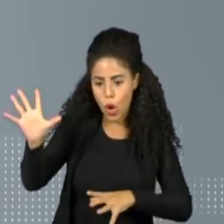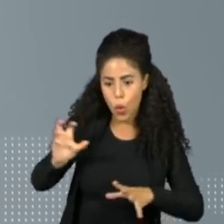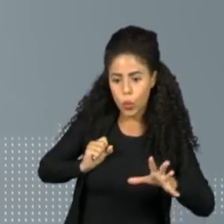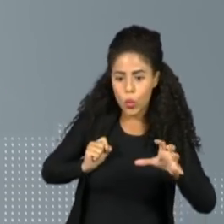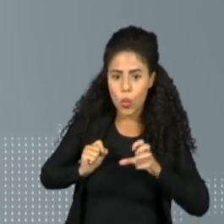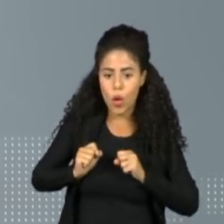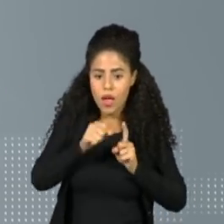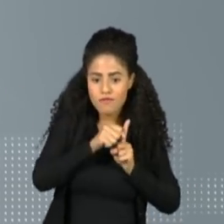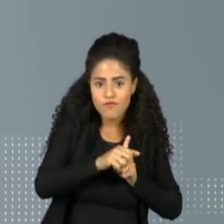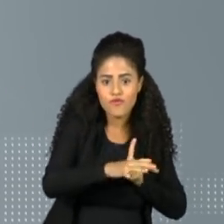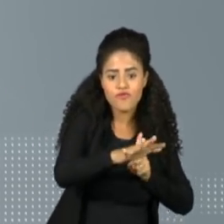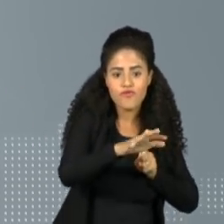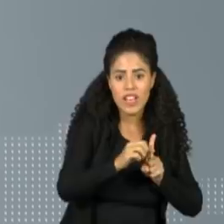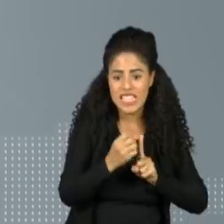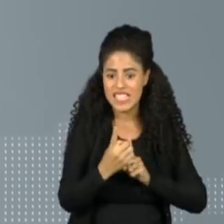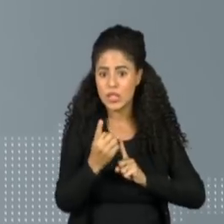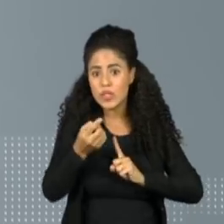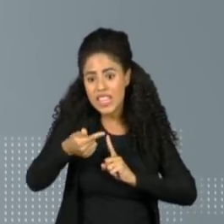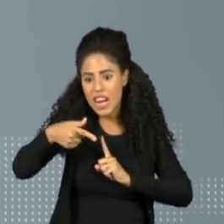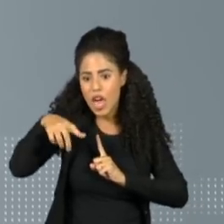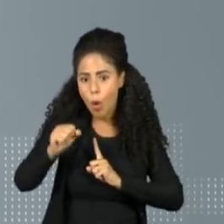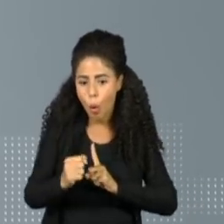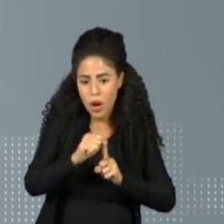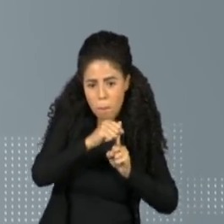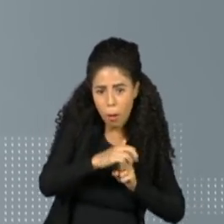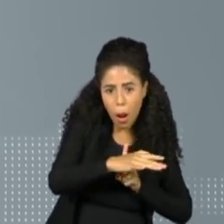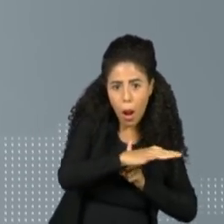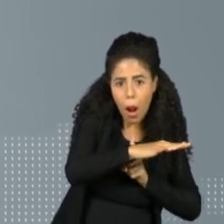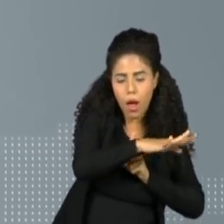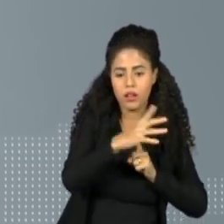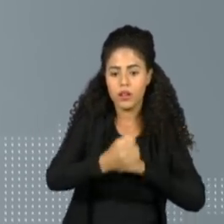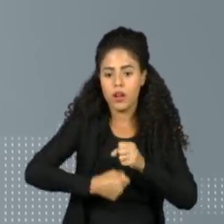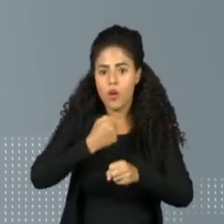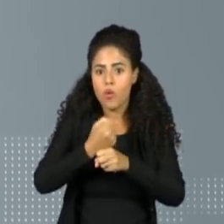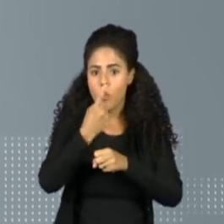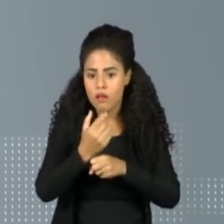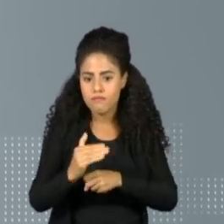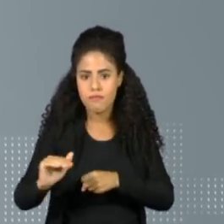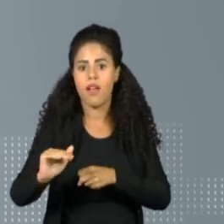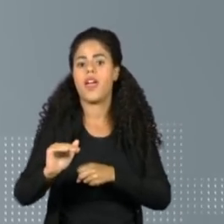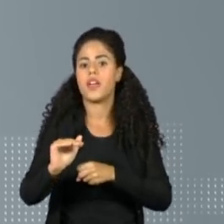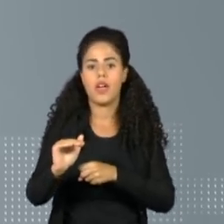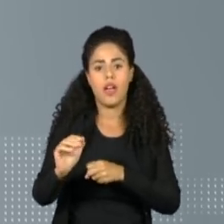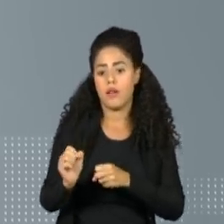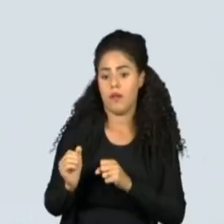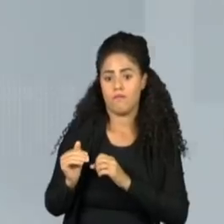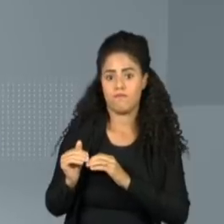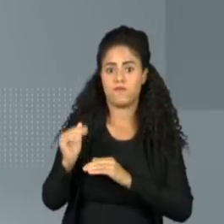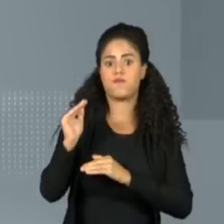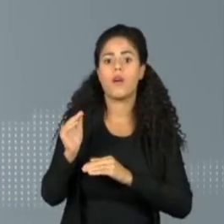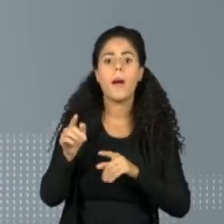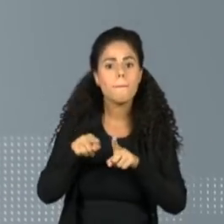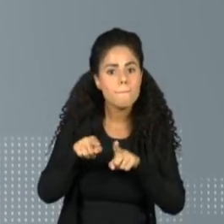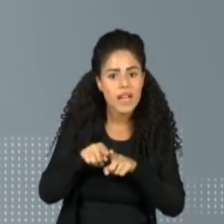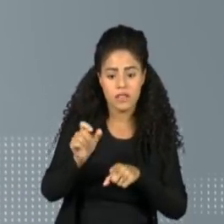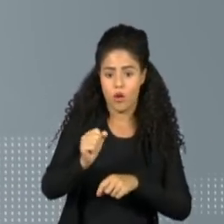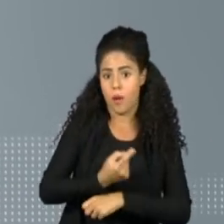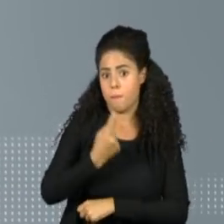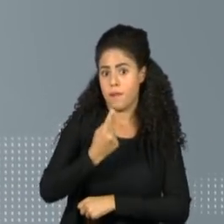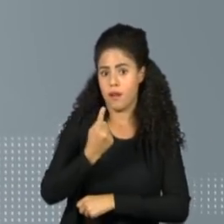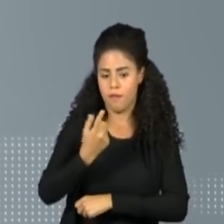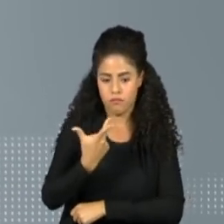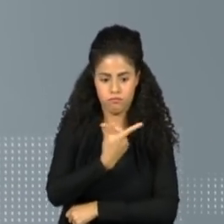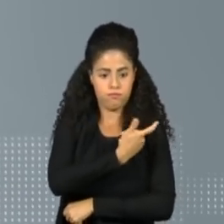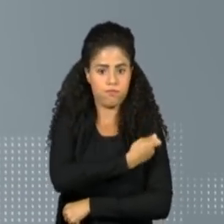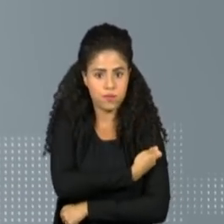transmitem para 178. Há quase um ano e meio, o país não tinha uma taxa tão alta. A primeira dose, da